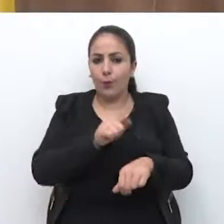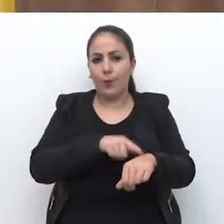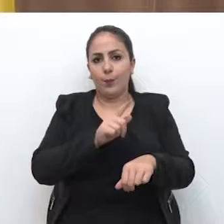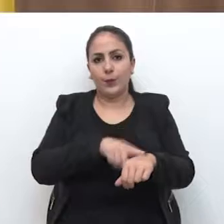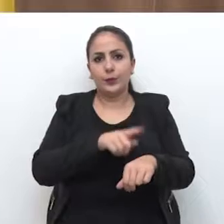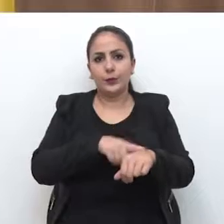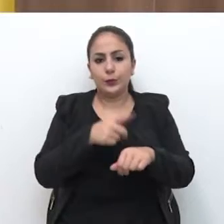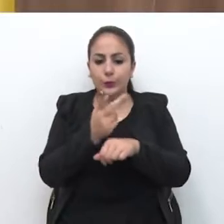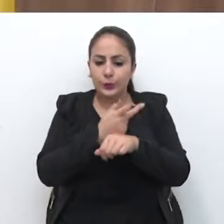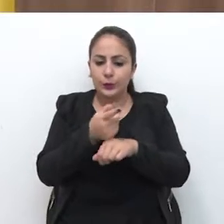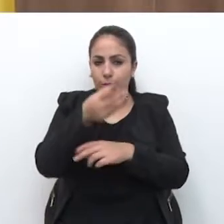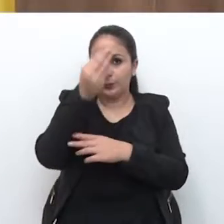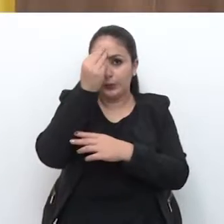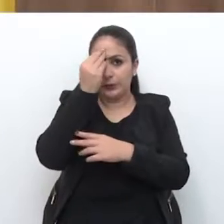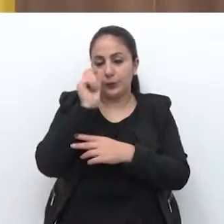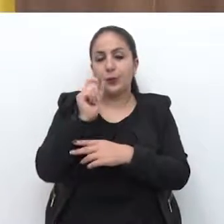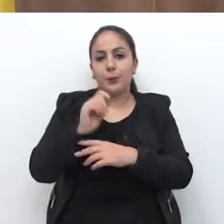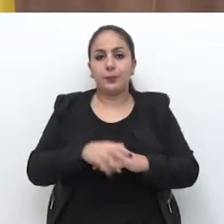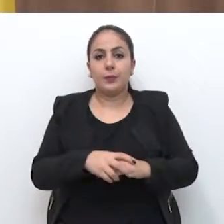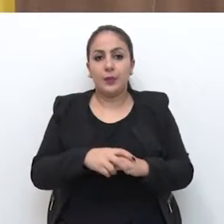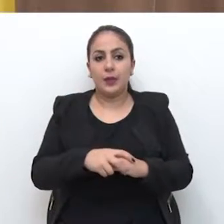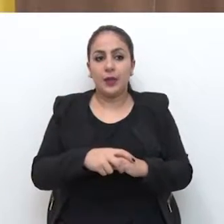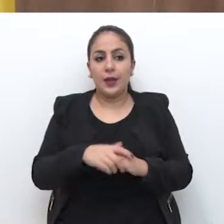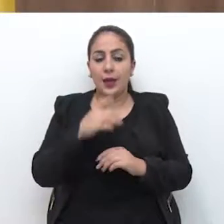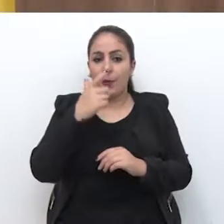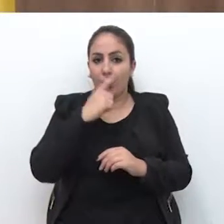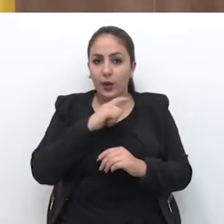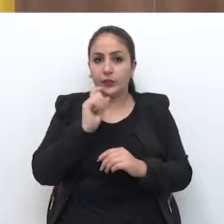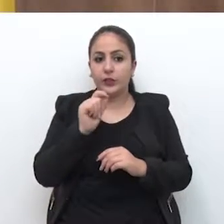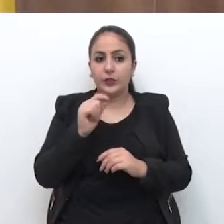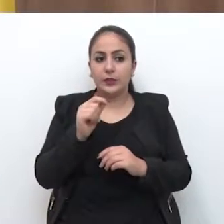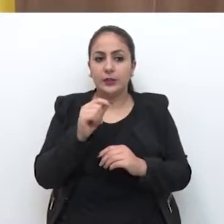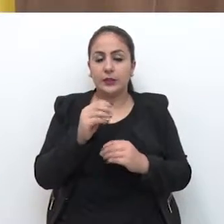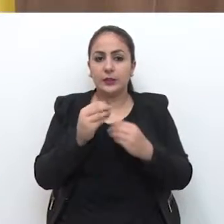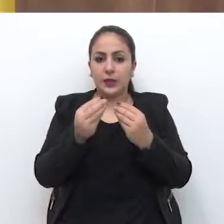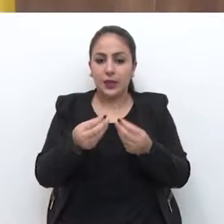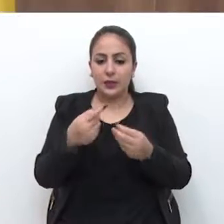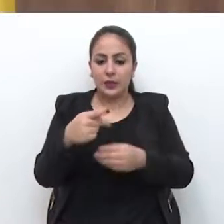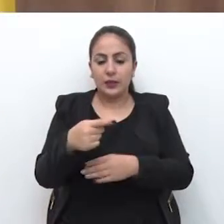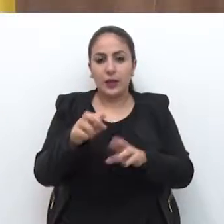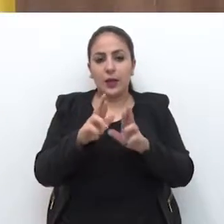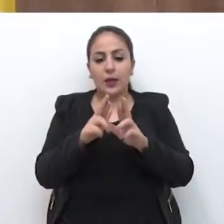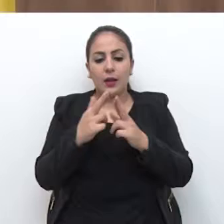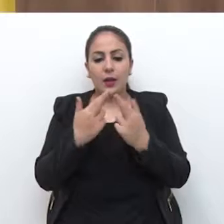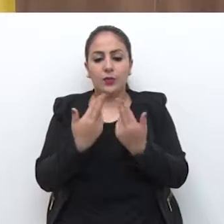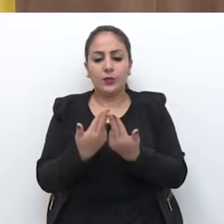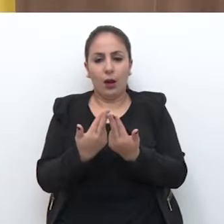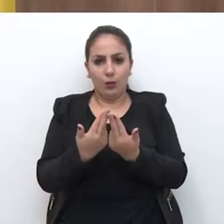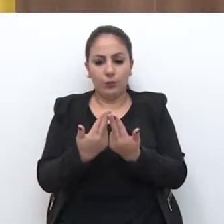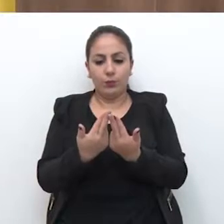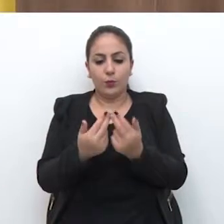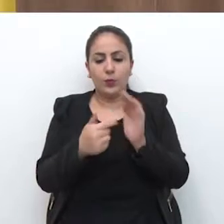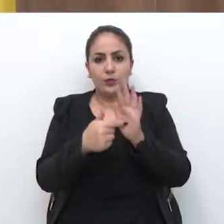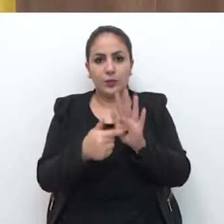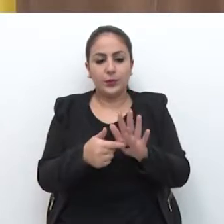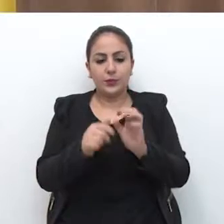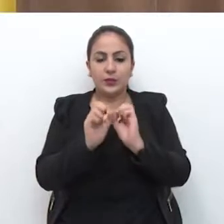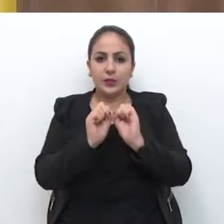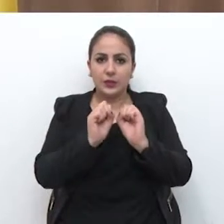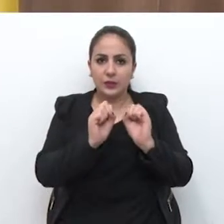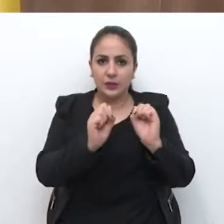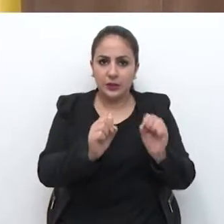momento, buscar esse entendimento. Nos parece que o encaminhamento dado aqui, a partir dessa reunião, apresentado tanto pela